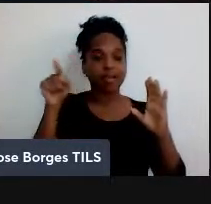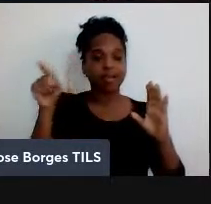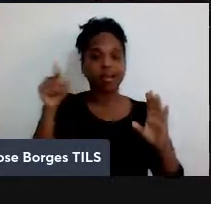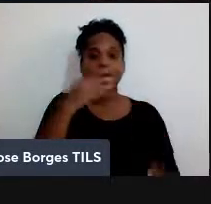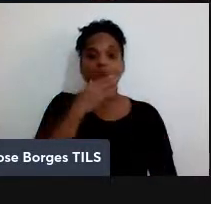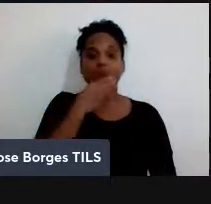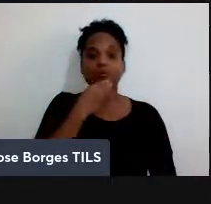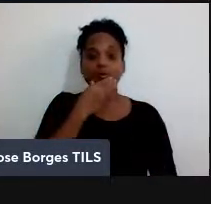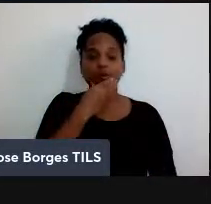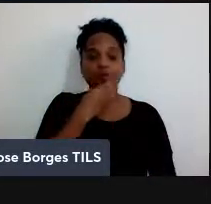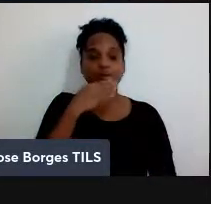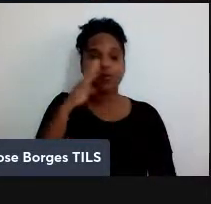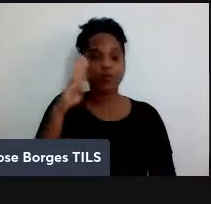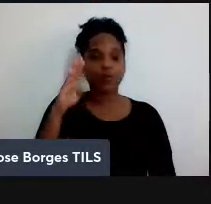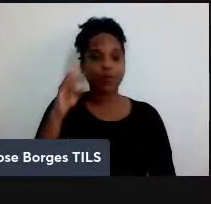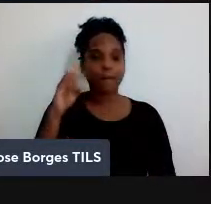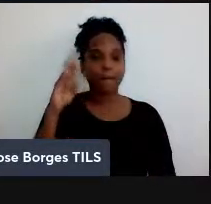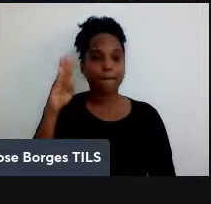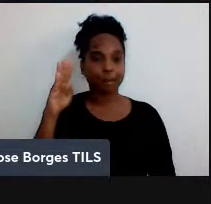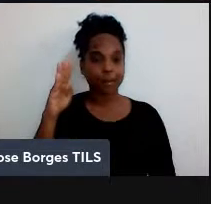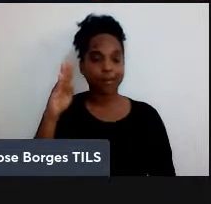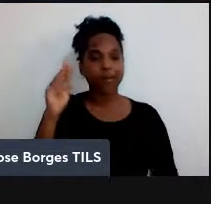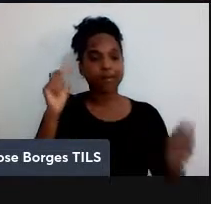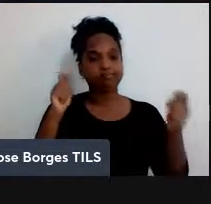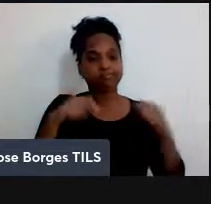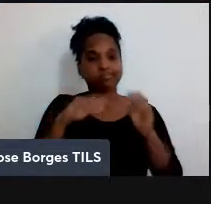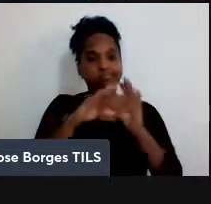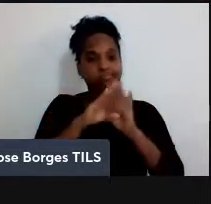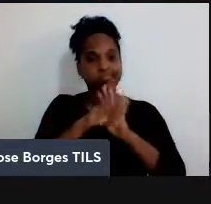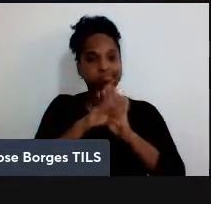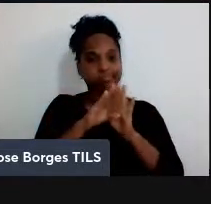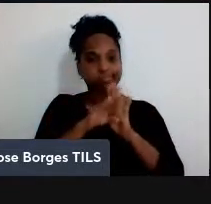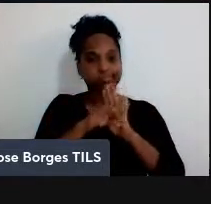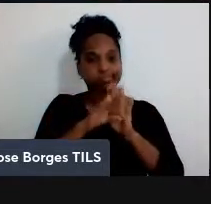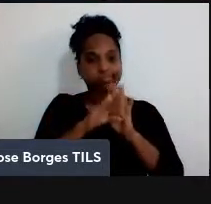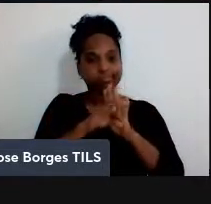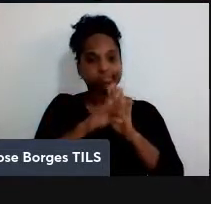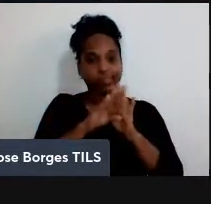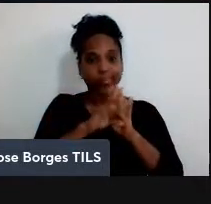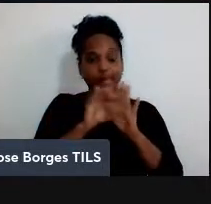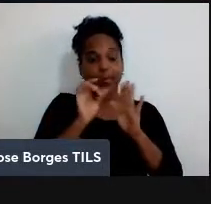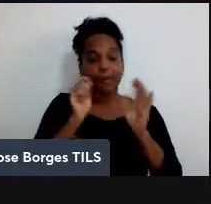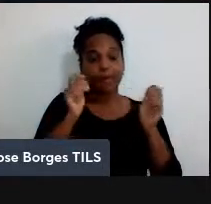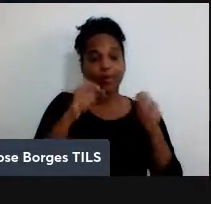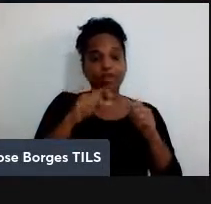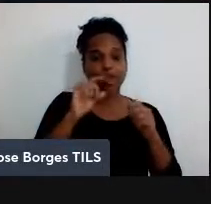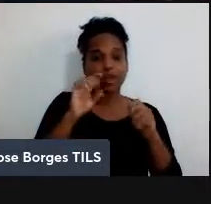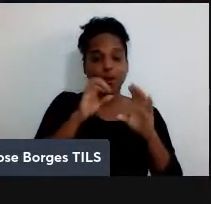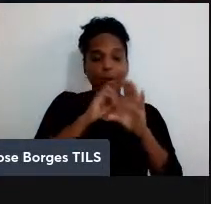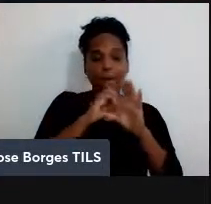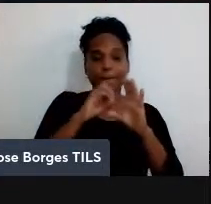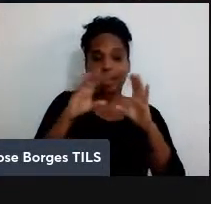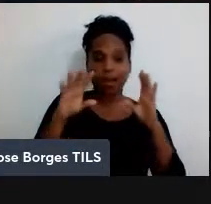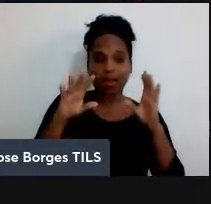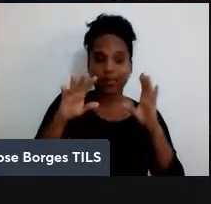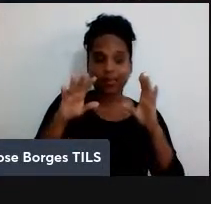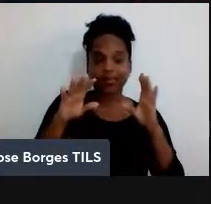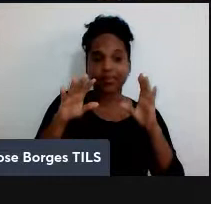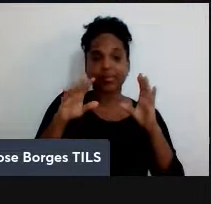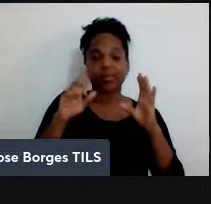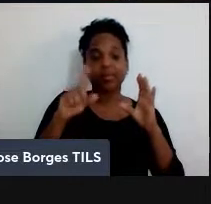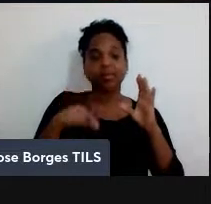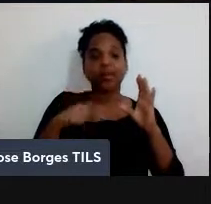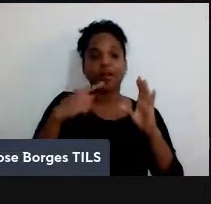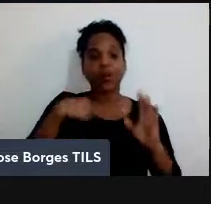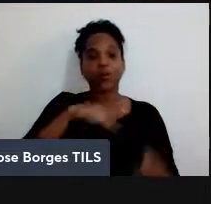Ela poderia pegar, vamos supor que seja um fóton, ela poderia pegar esse fóton e simplesmente enviar o fóton para o Bob. isso seria o que a gente chama